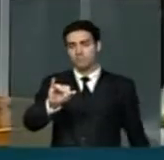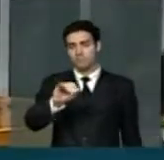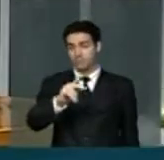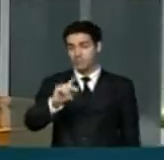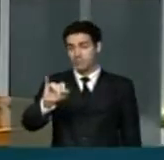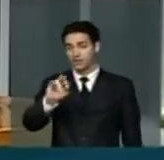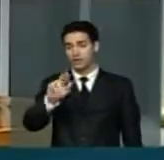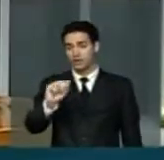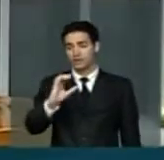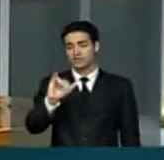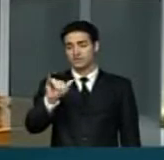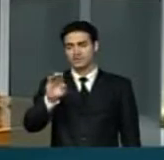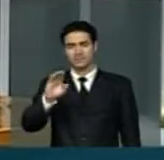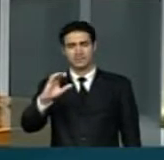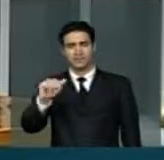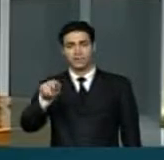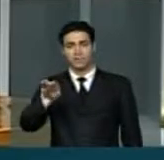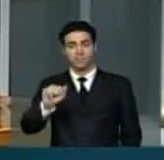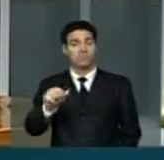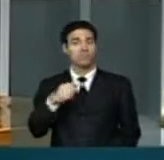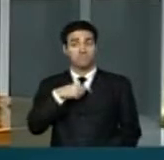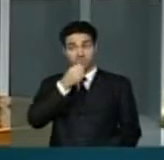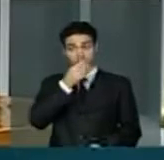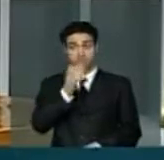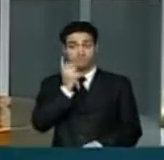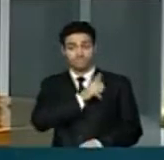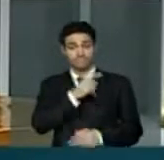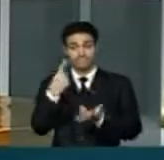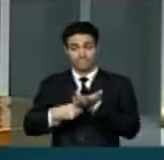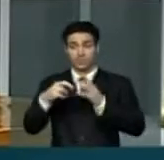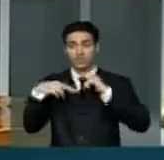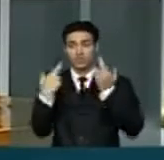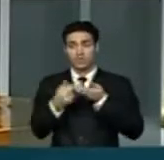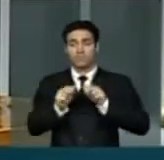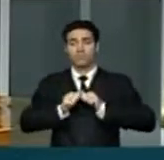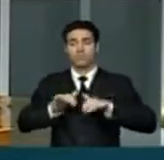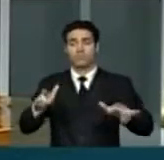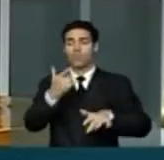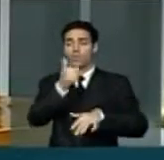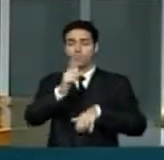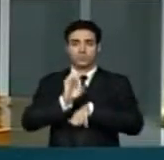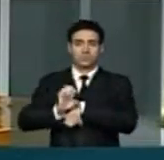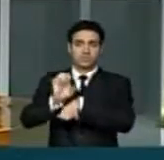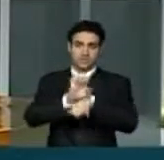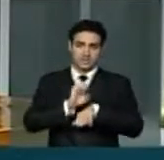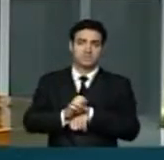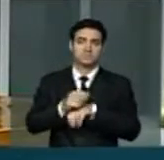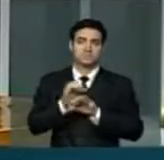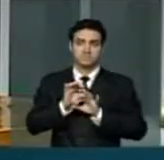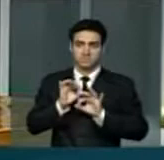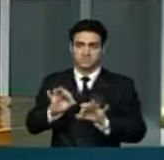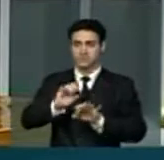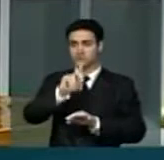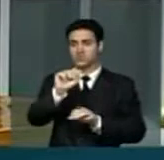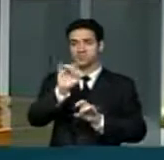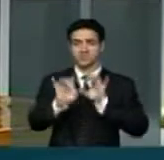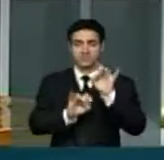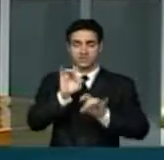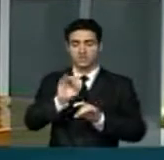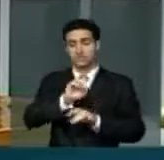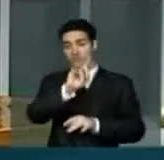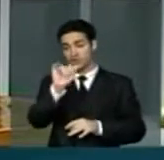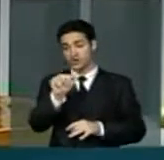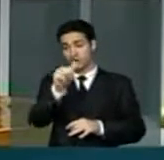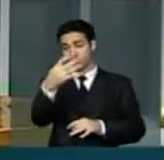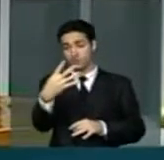O sucesso desta reunião se espalhou por outros estados e a data se tornou emblemática no país. Em 14